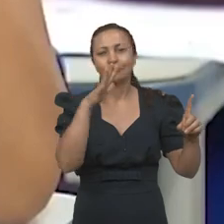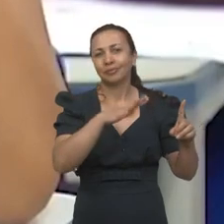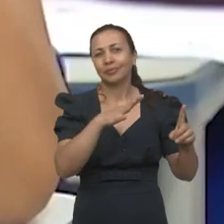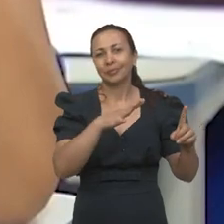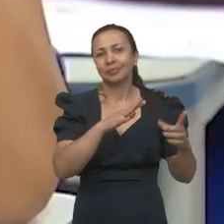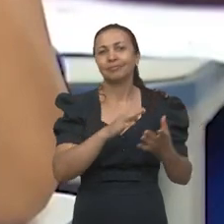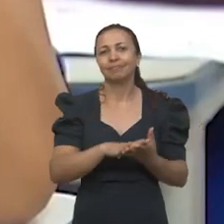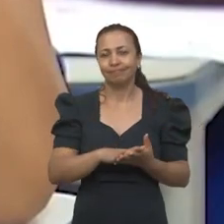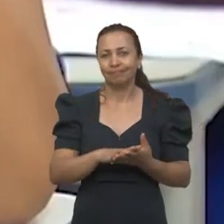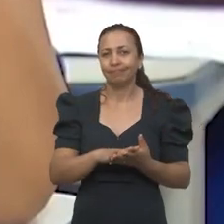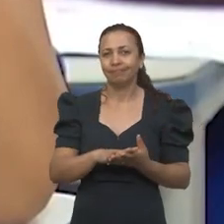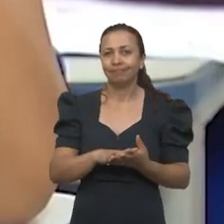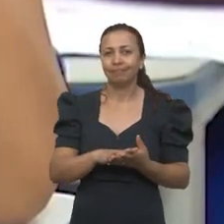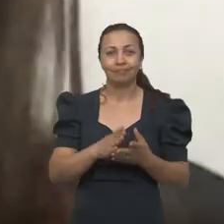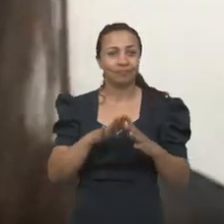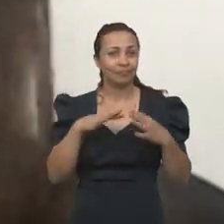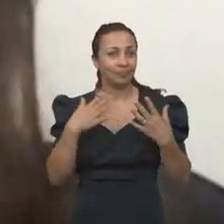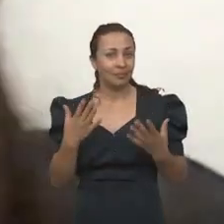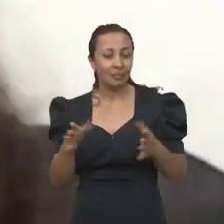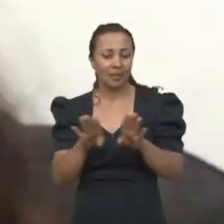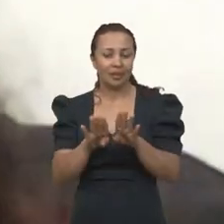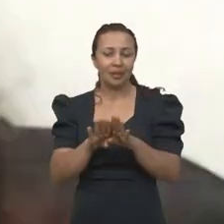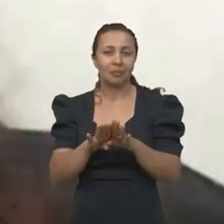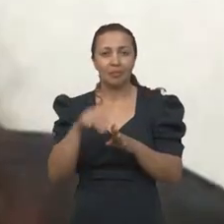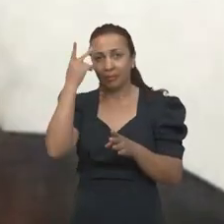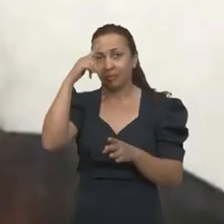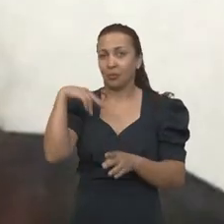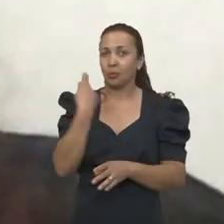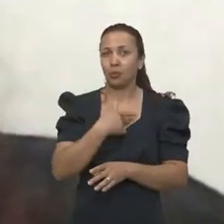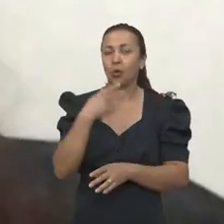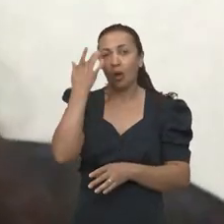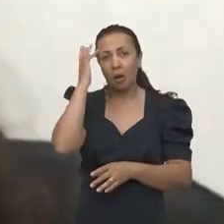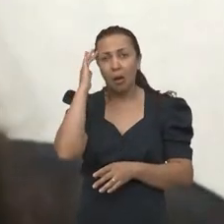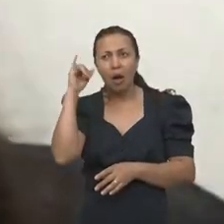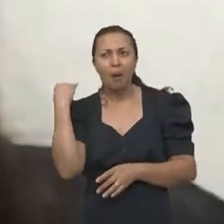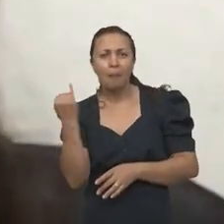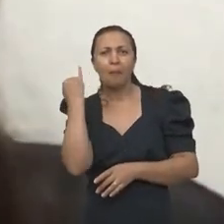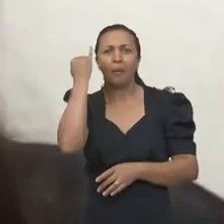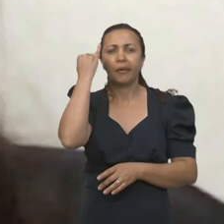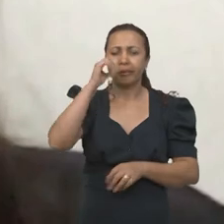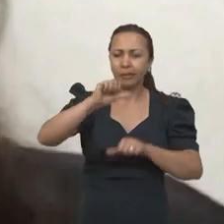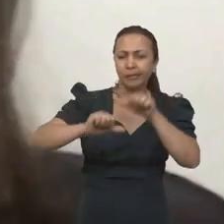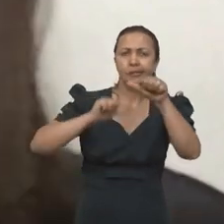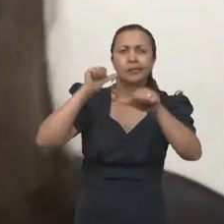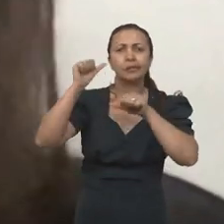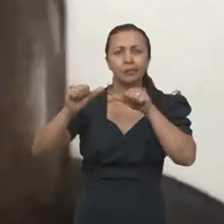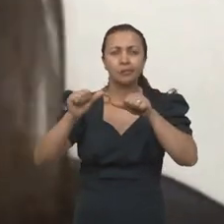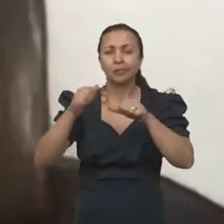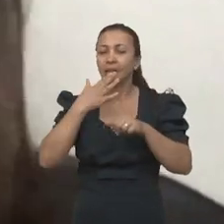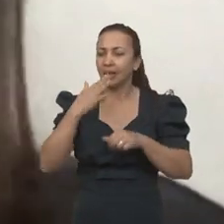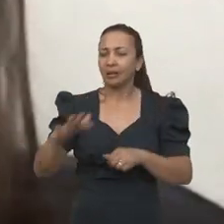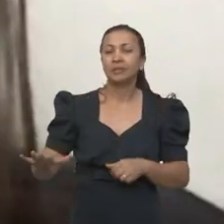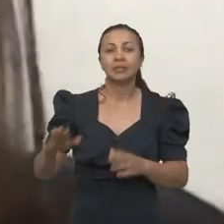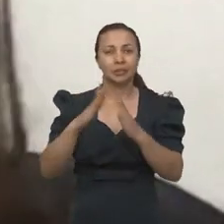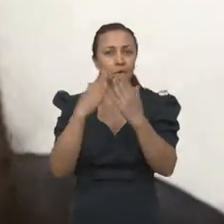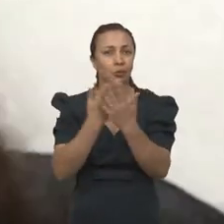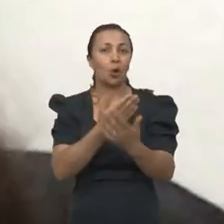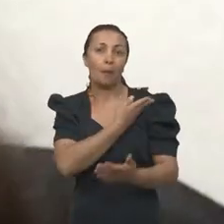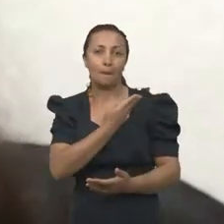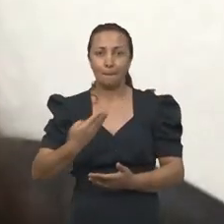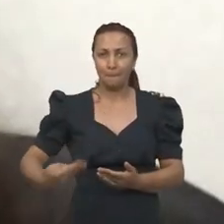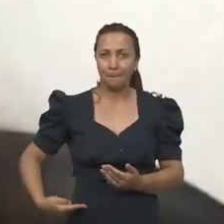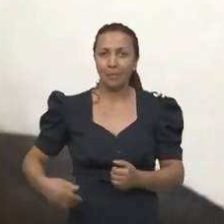essa formação, né? E uma coisa que para nós foi muito importante é que o desempenho dessas crianças da escola